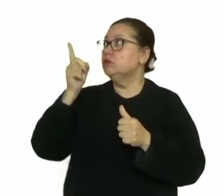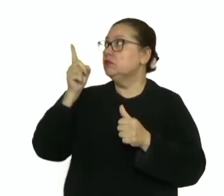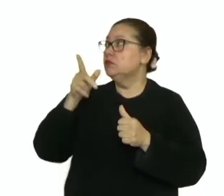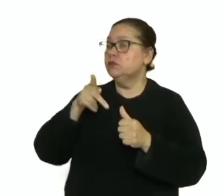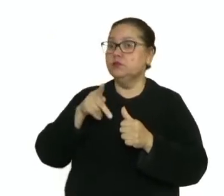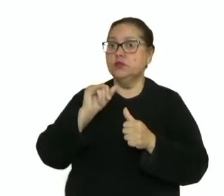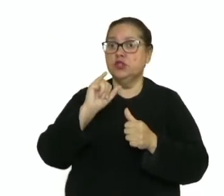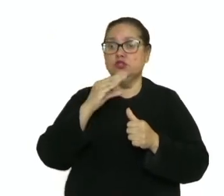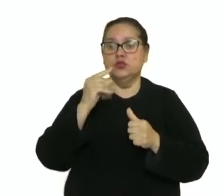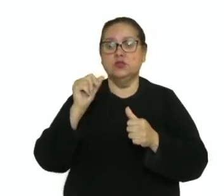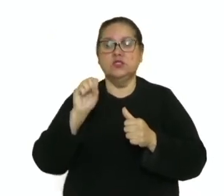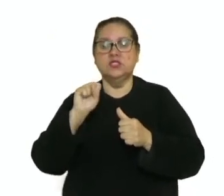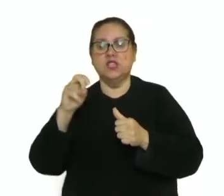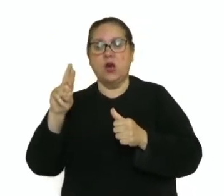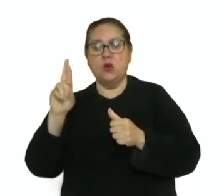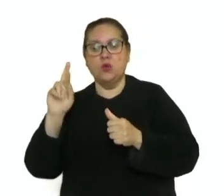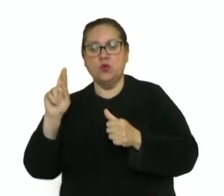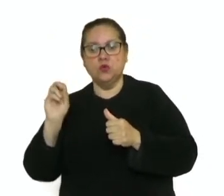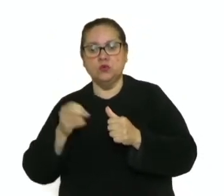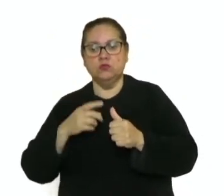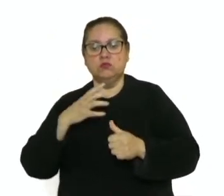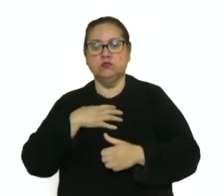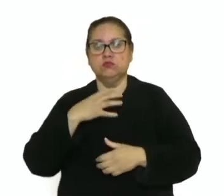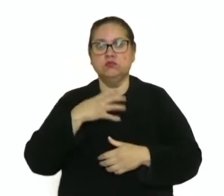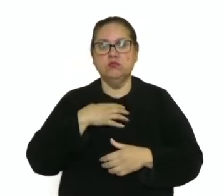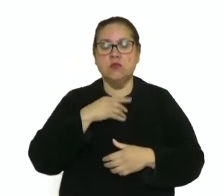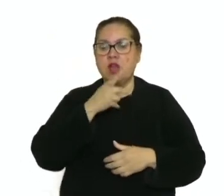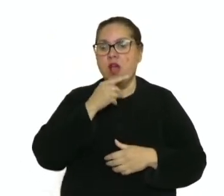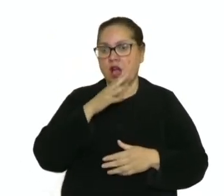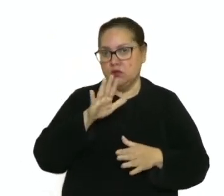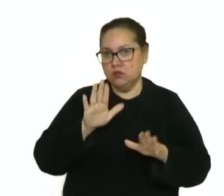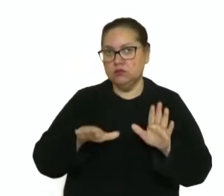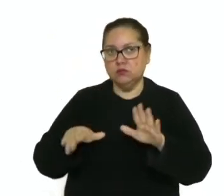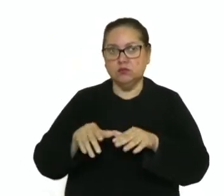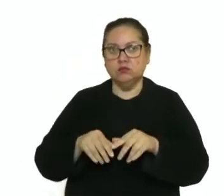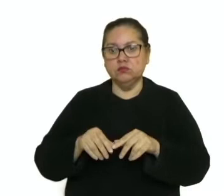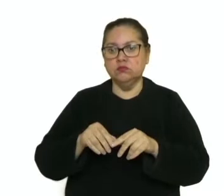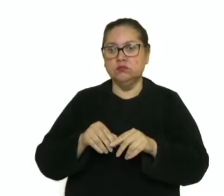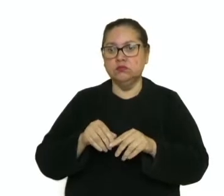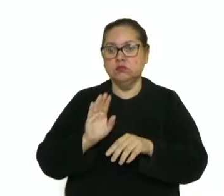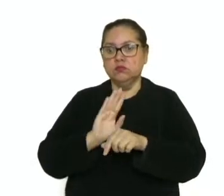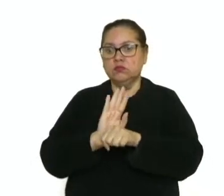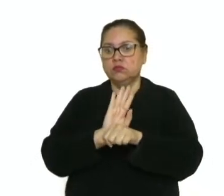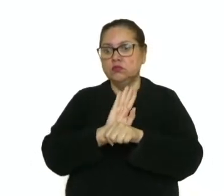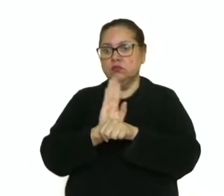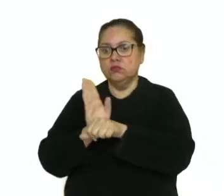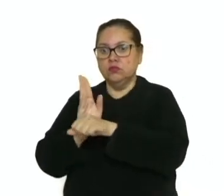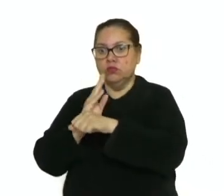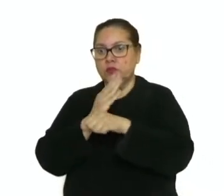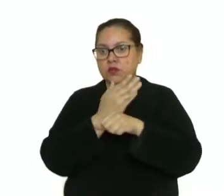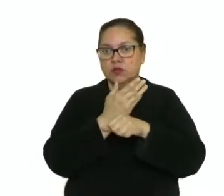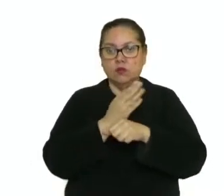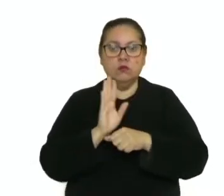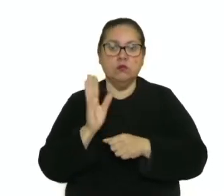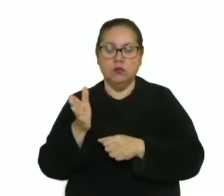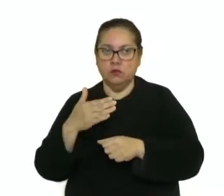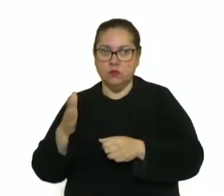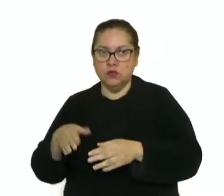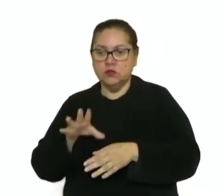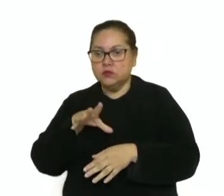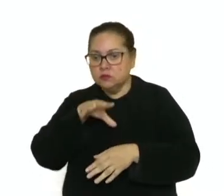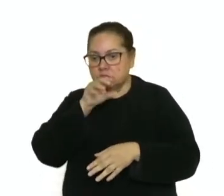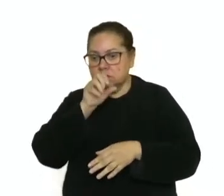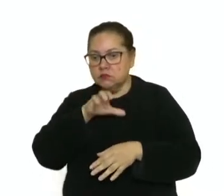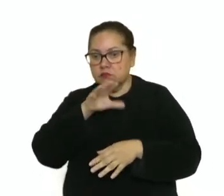tem um hábito aquático. O tubarão, embora é um peixe e respira